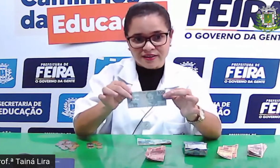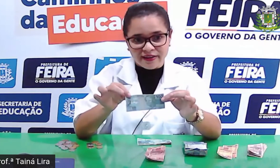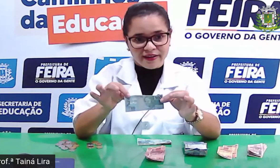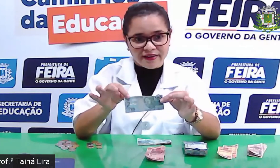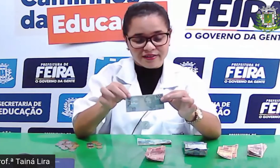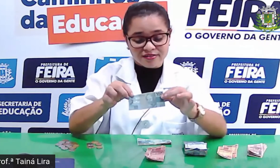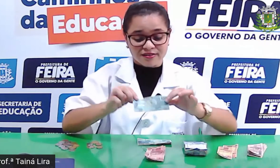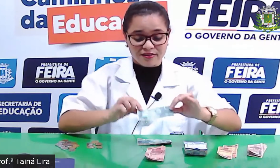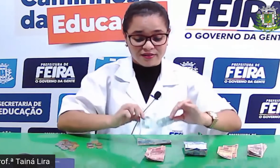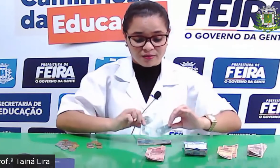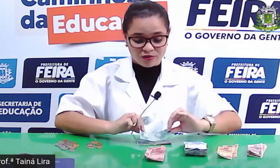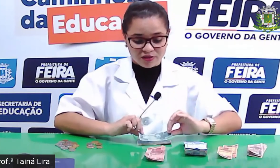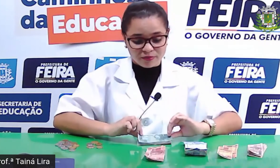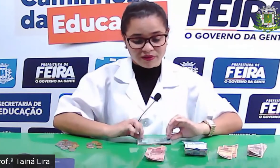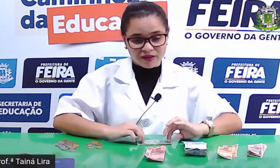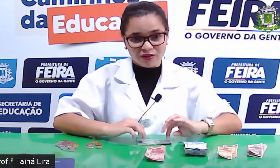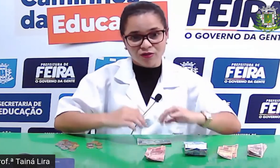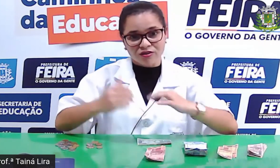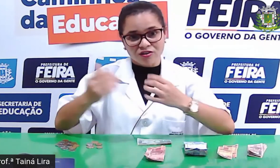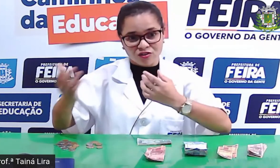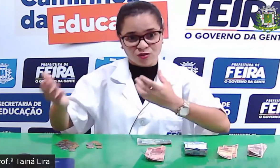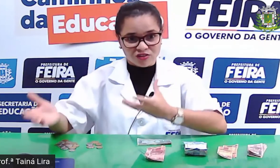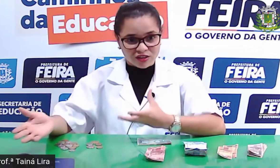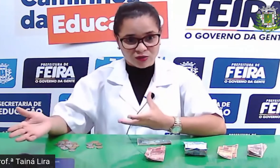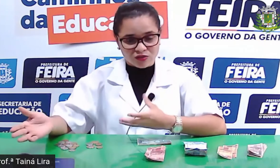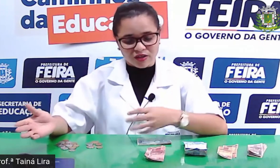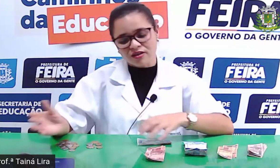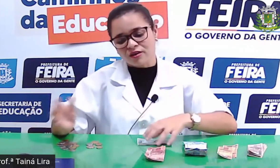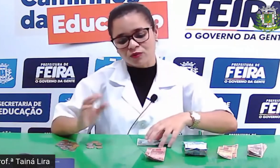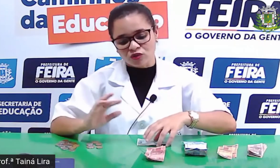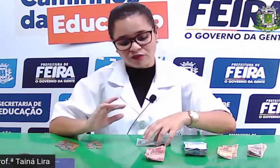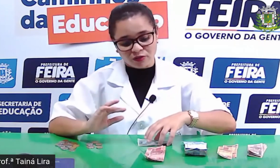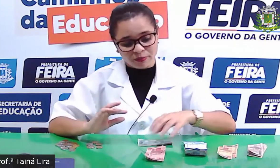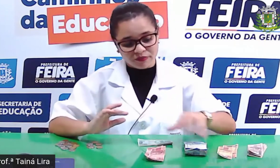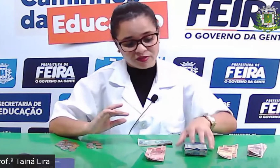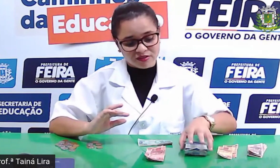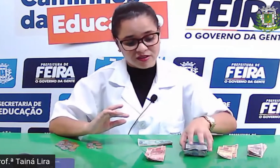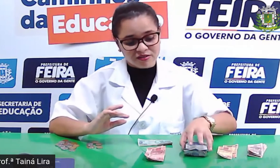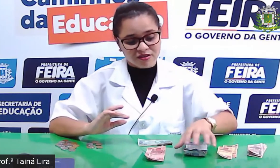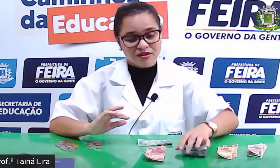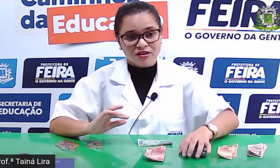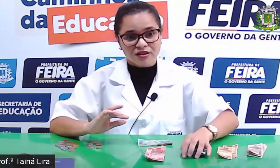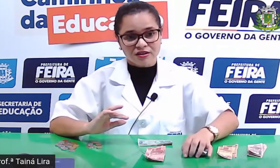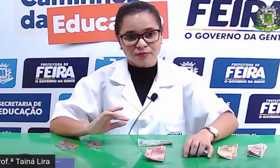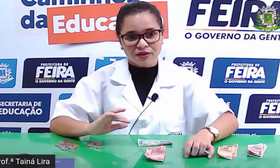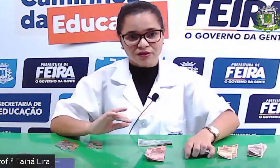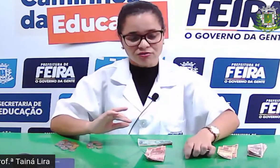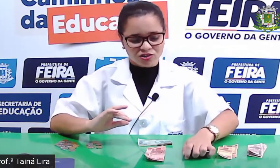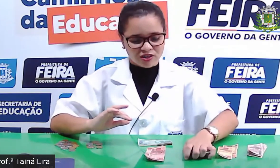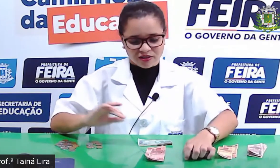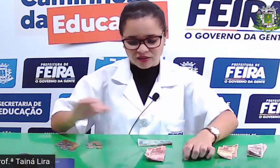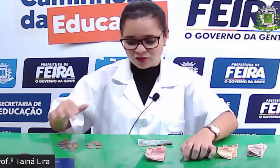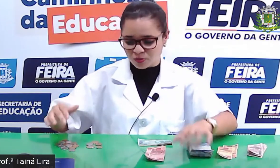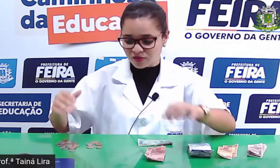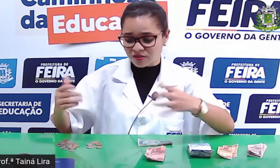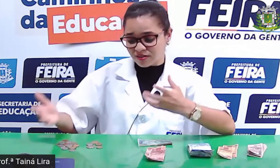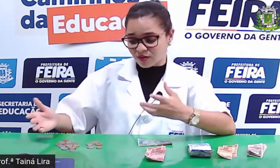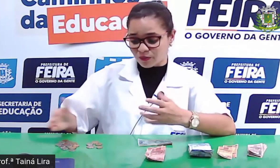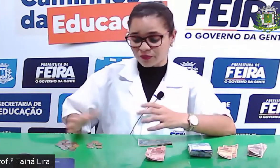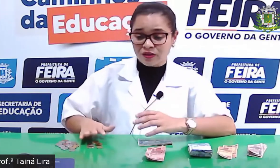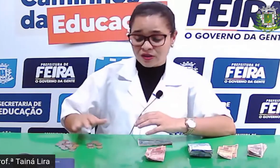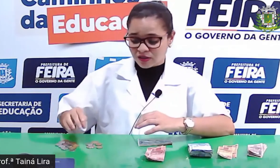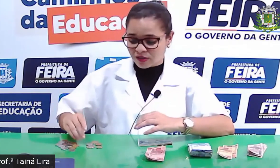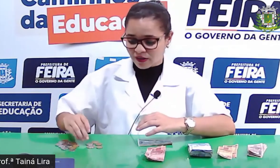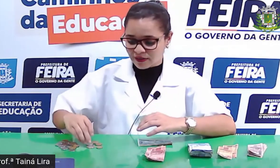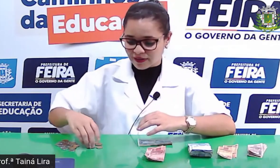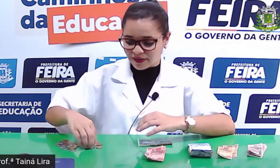cem reais, e temos também a nota de duzentos, né, que a Pró já falou para vocês, que também não está aqui à disposição.